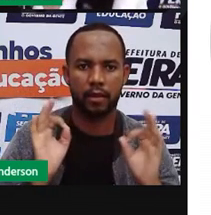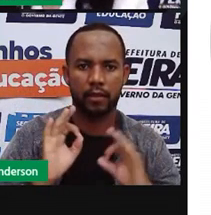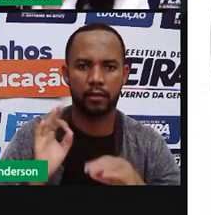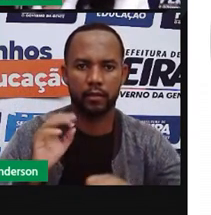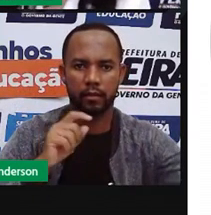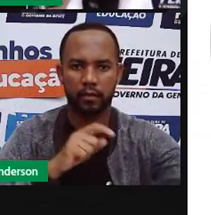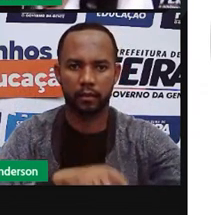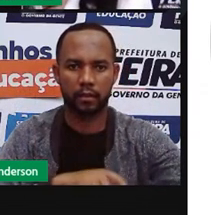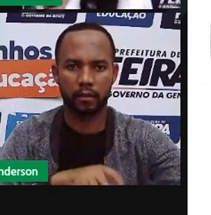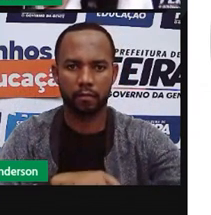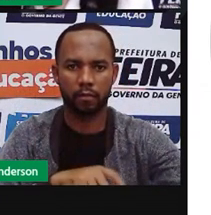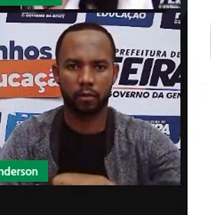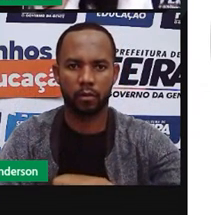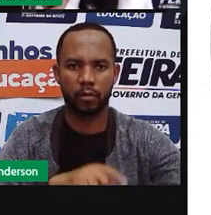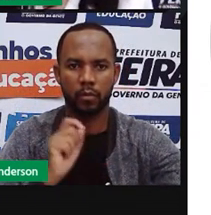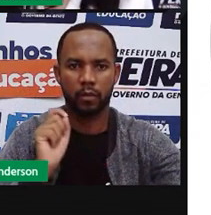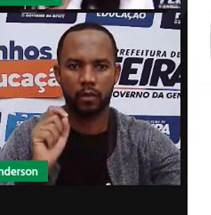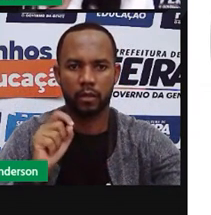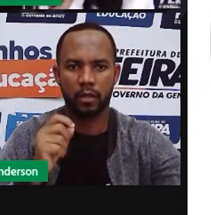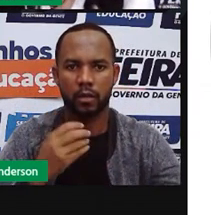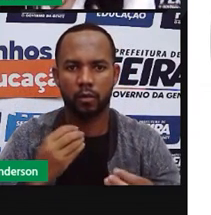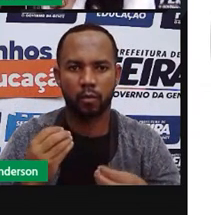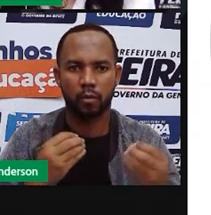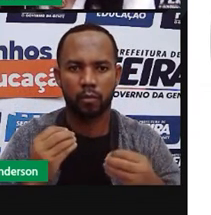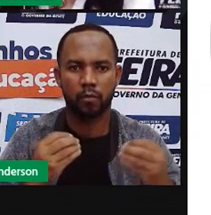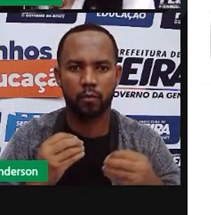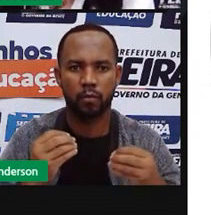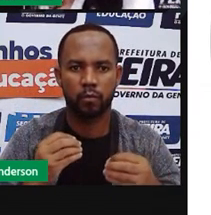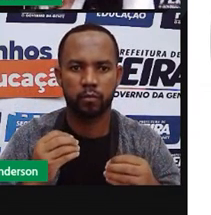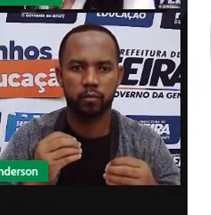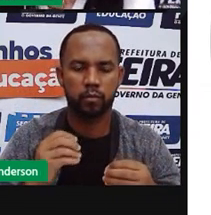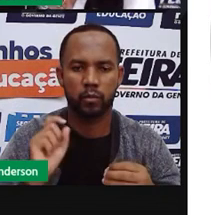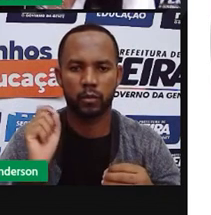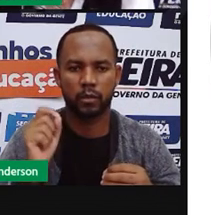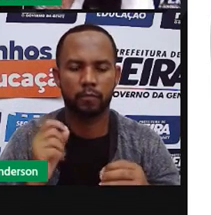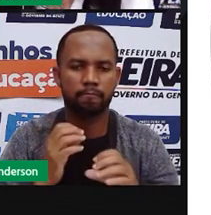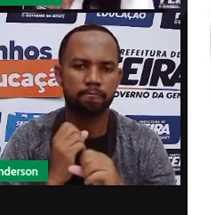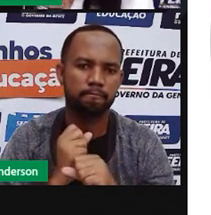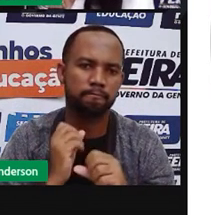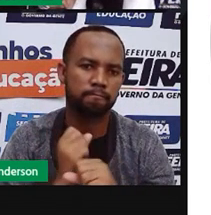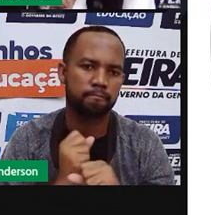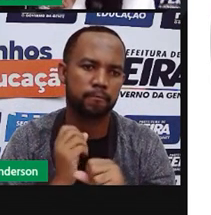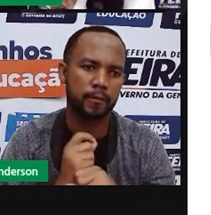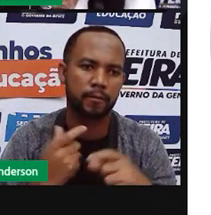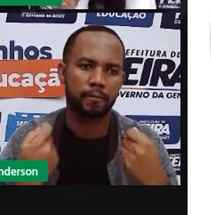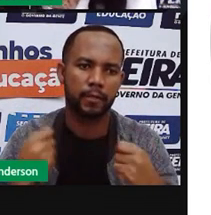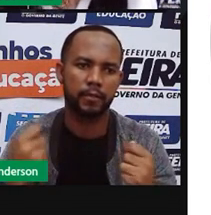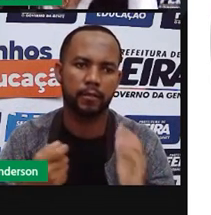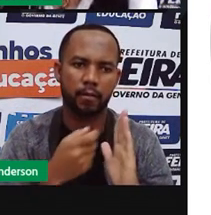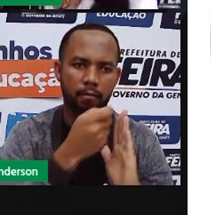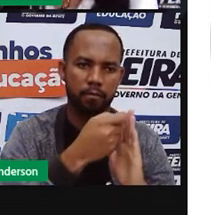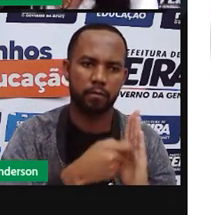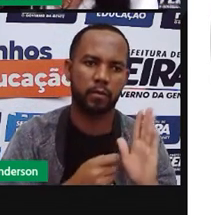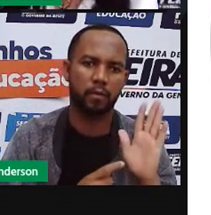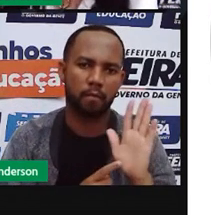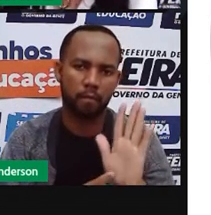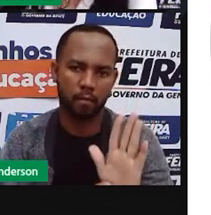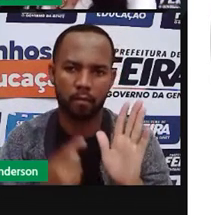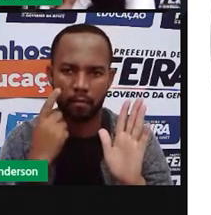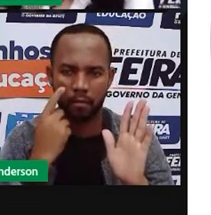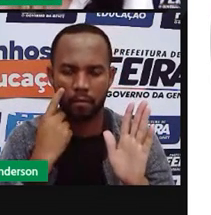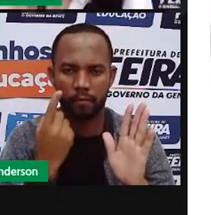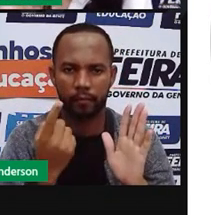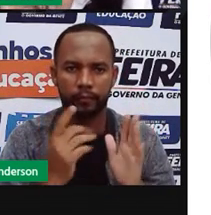tempo ele não sabia contar direitinho como foi feito esse cálculo e ele queria registrar para mostrar para mim olha o que foi que ele